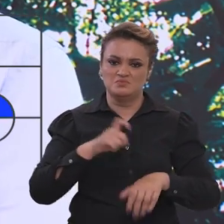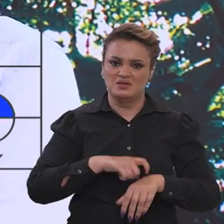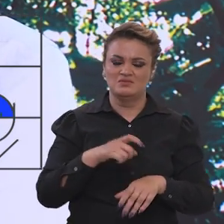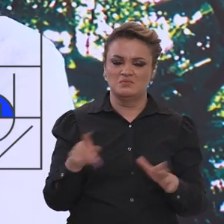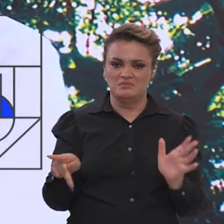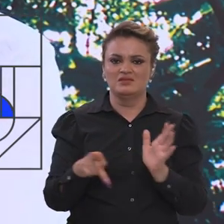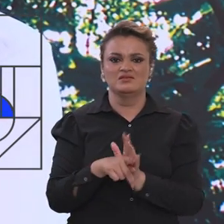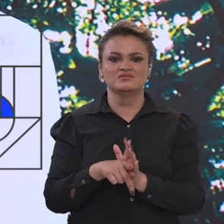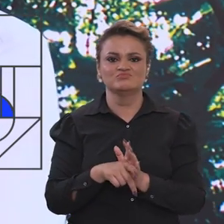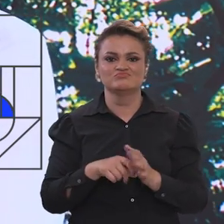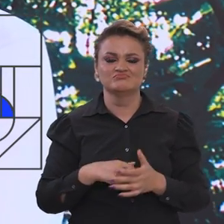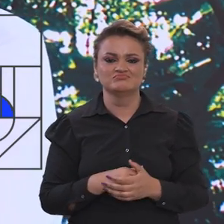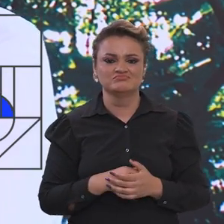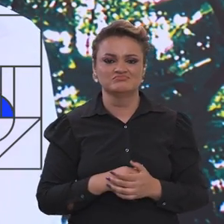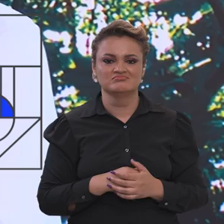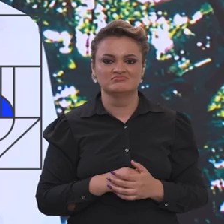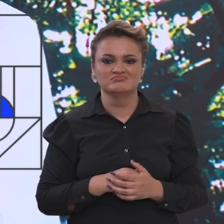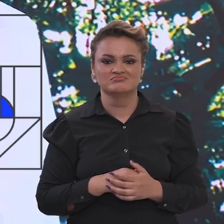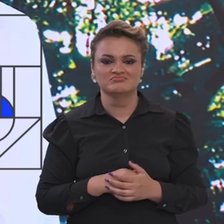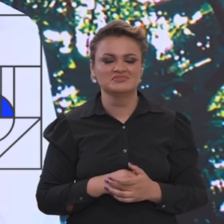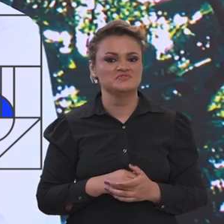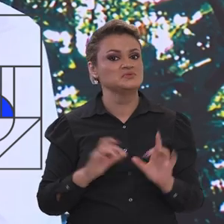participar desse momento